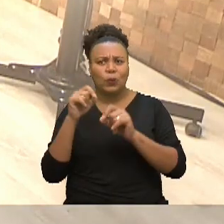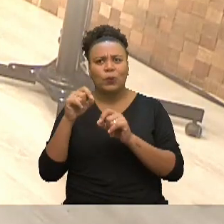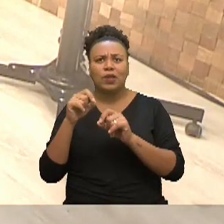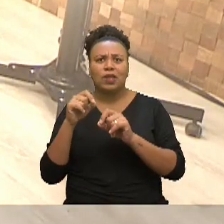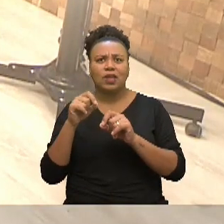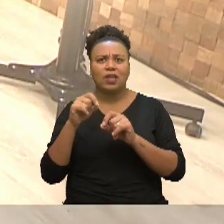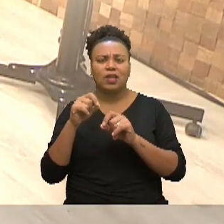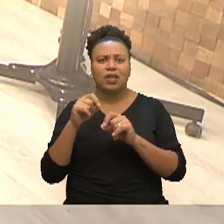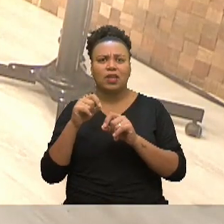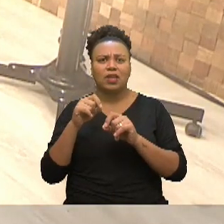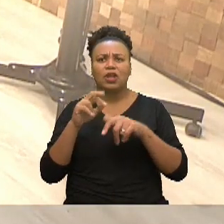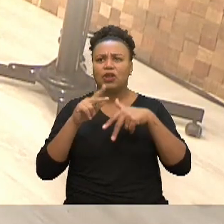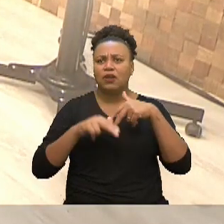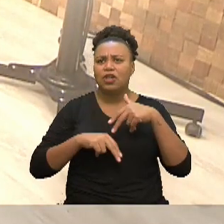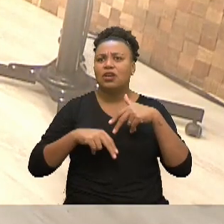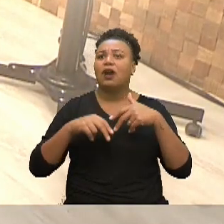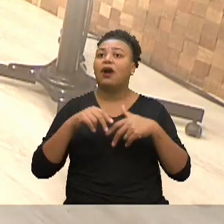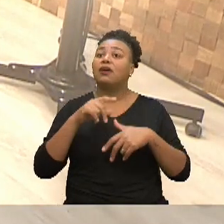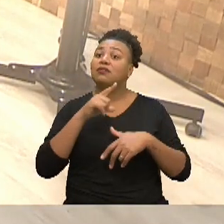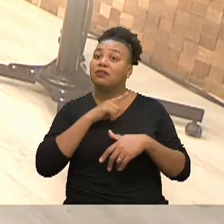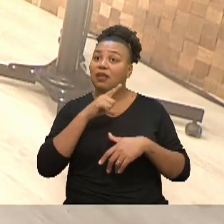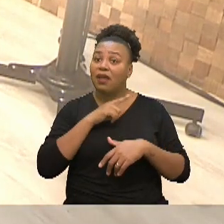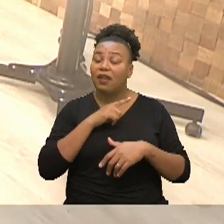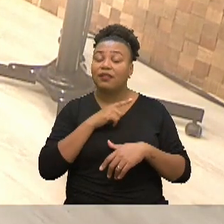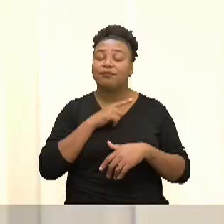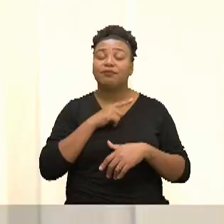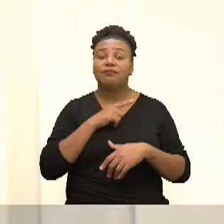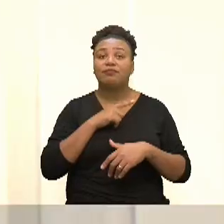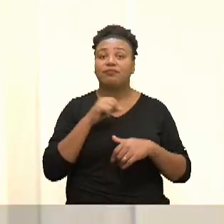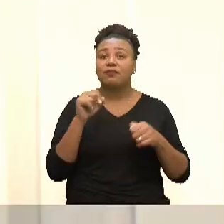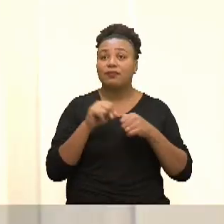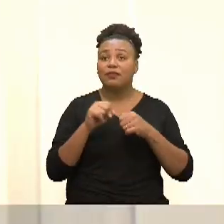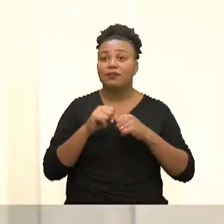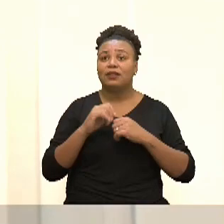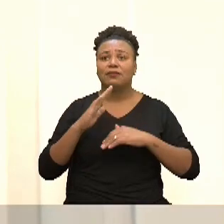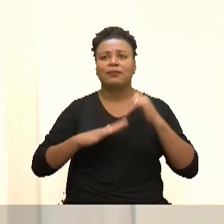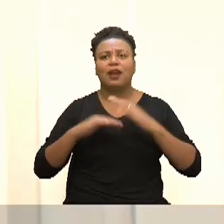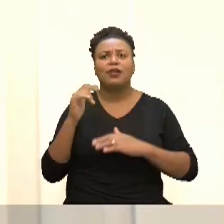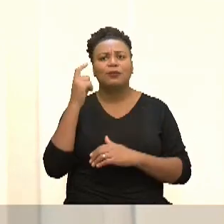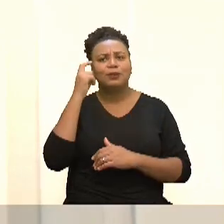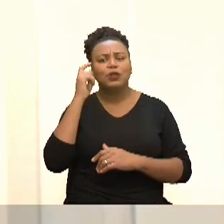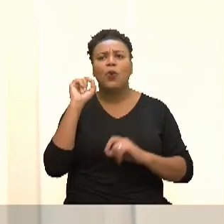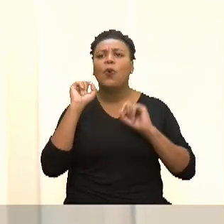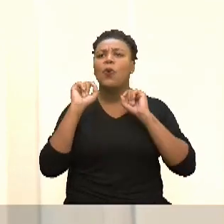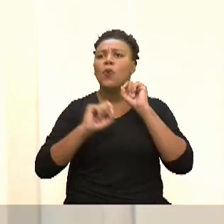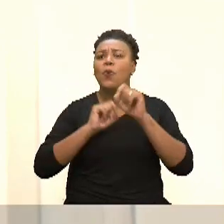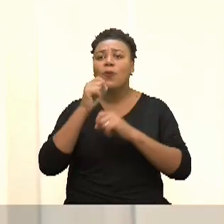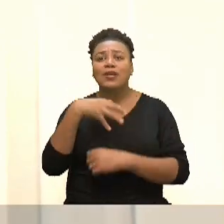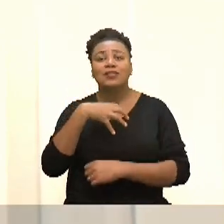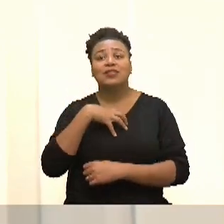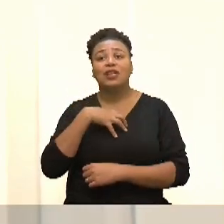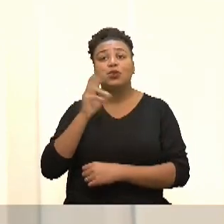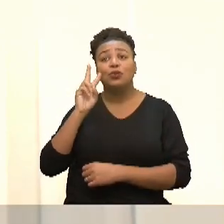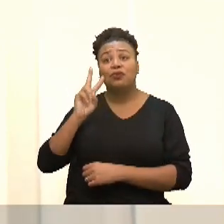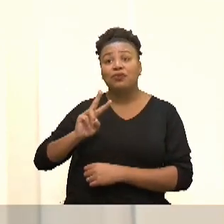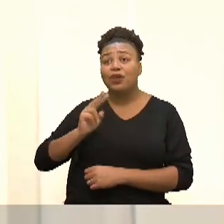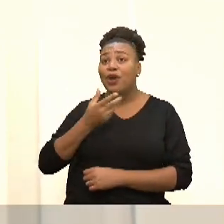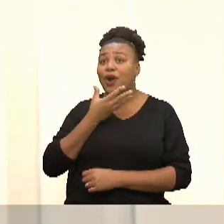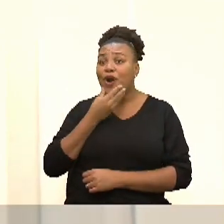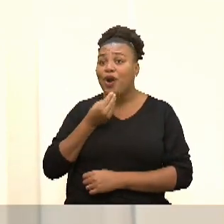estereótipo de gênero, a gente tem que fazer o exercício de pensar o que a gente sente quando a gente vê um homem